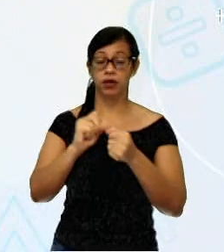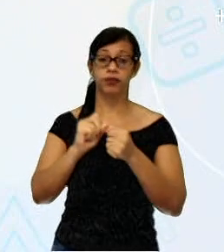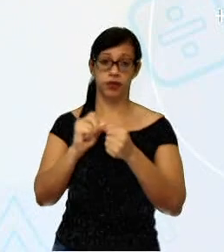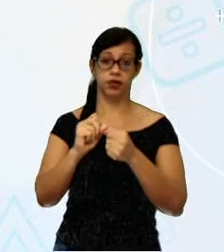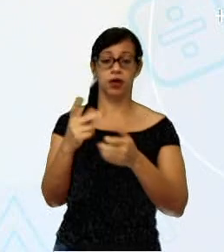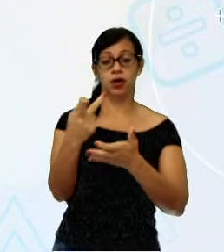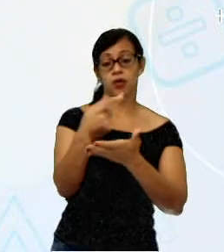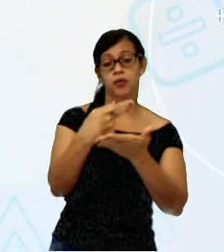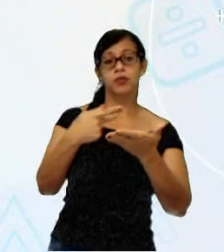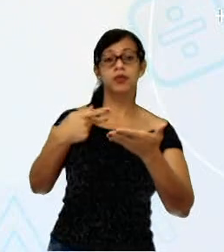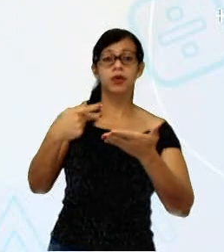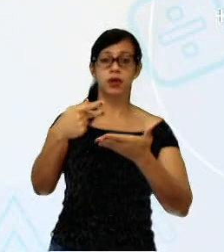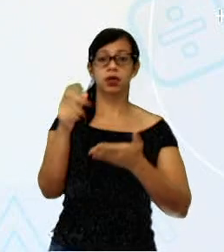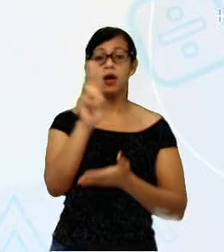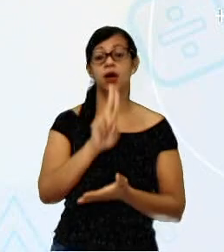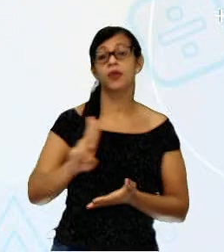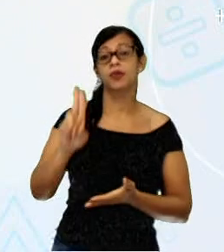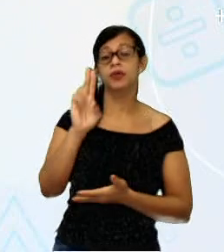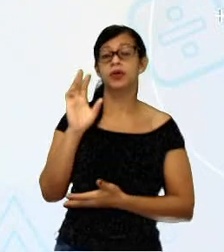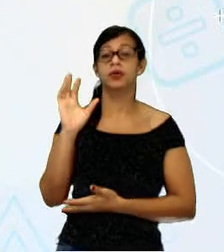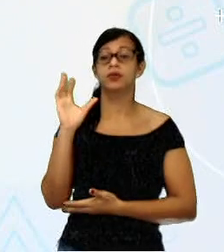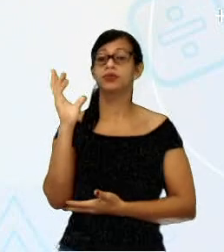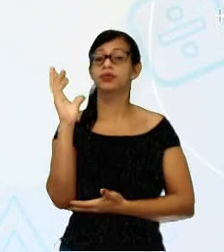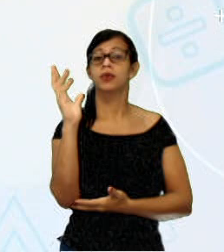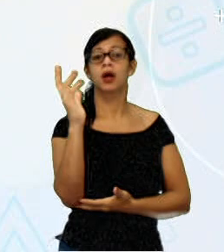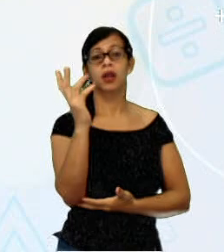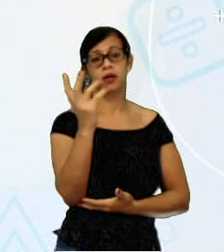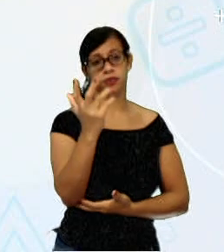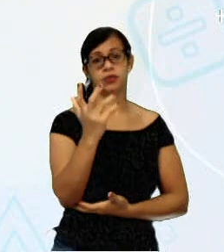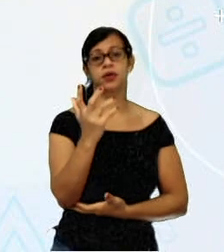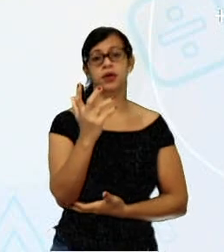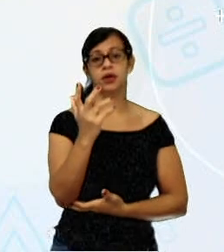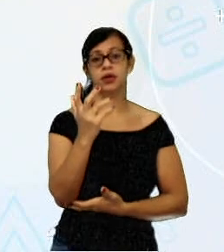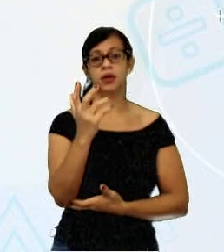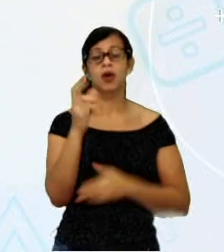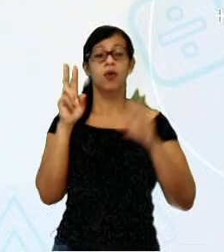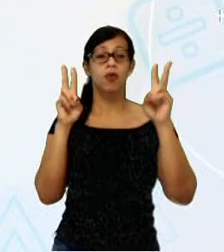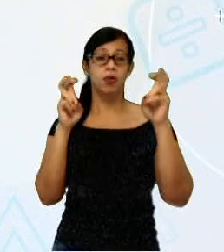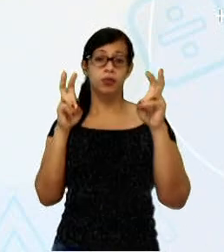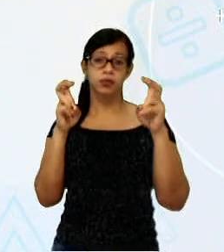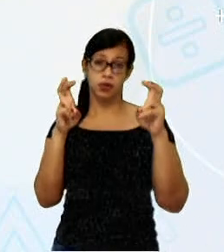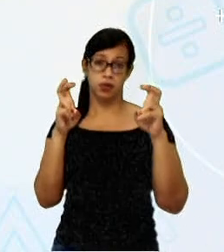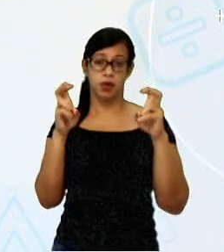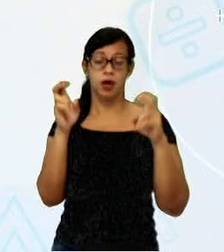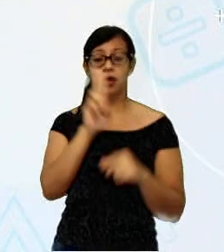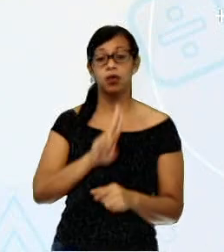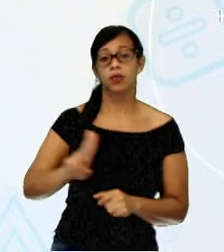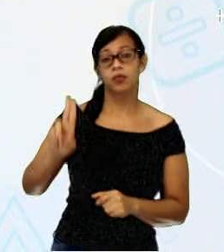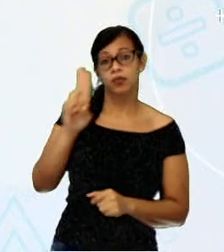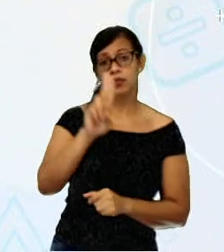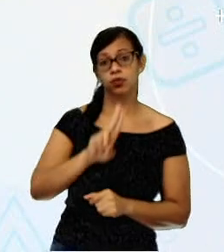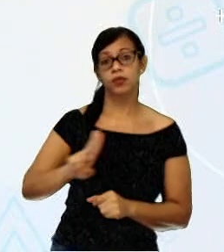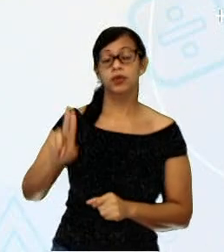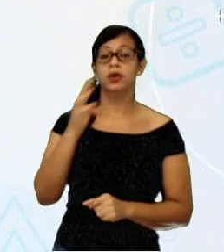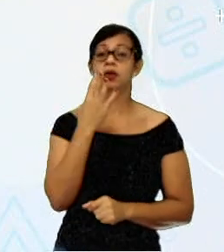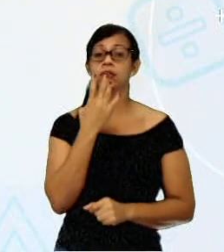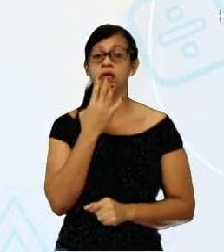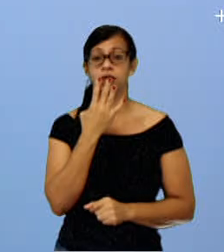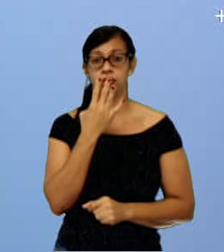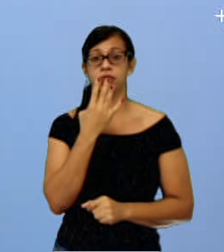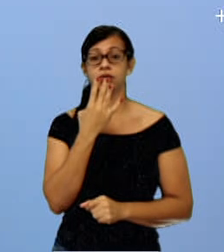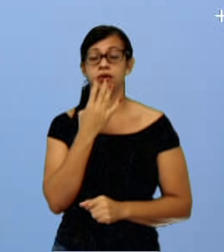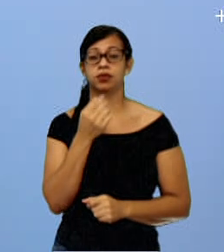Assim como fizeram os grandes artistas da arte asiática, né, usando combinações de cores análogas e complementares, como